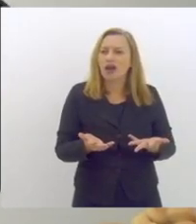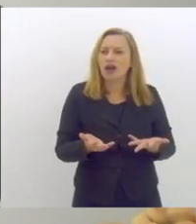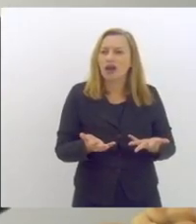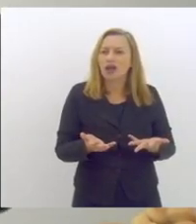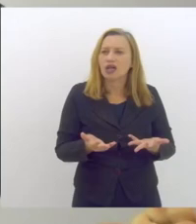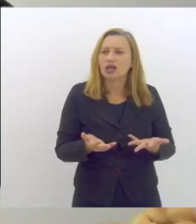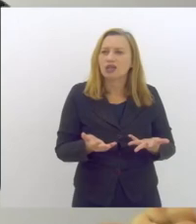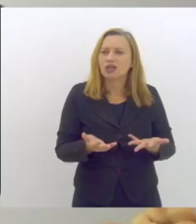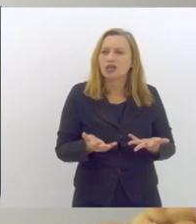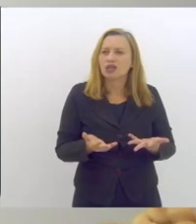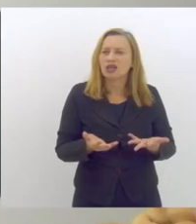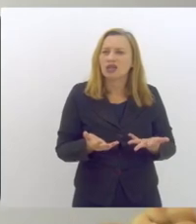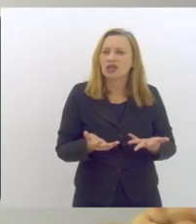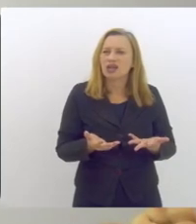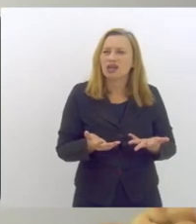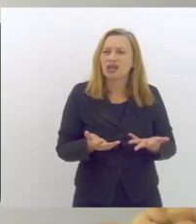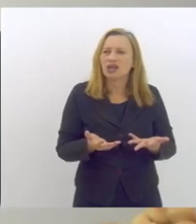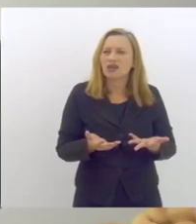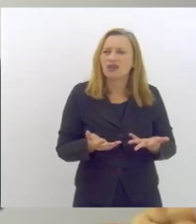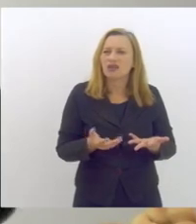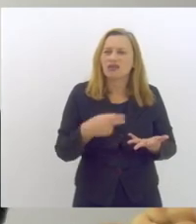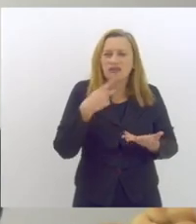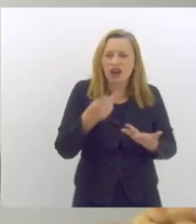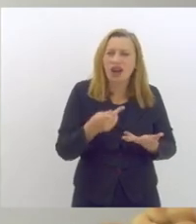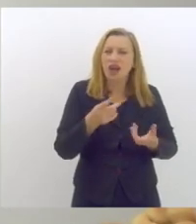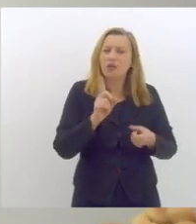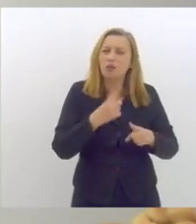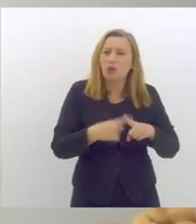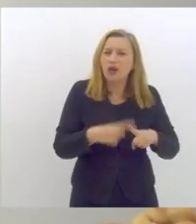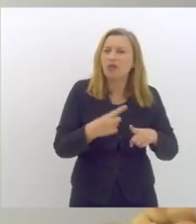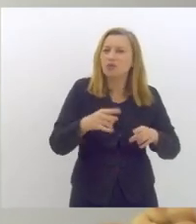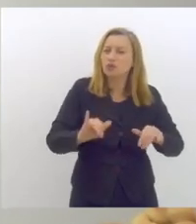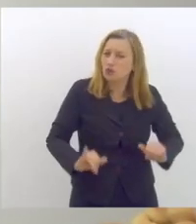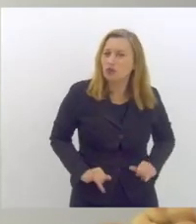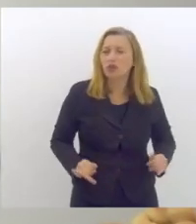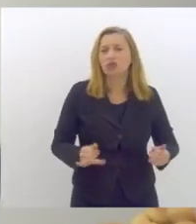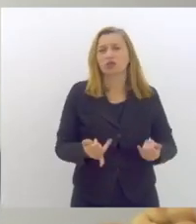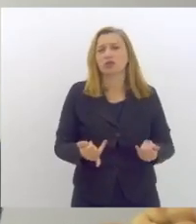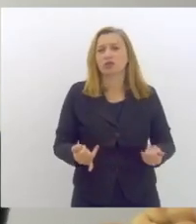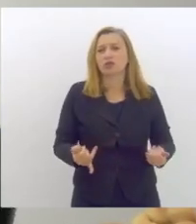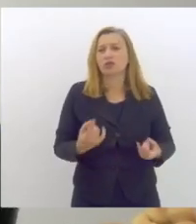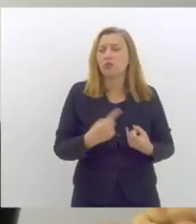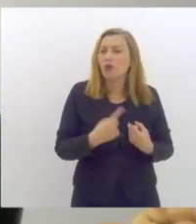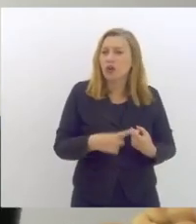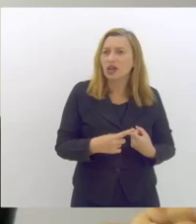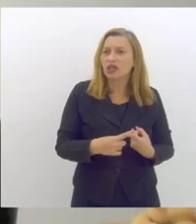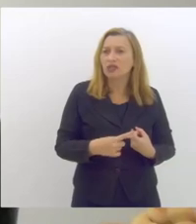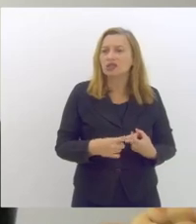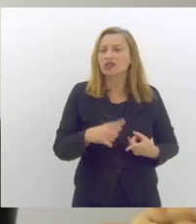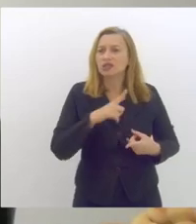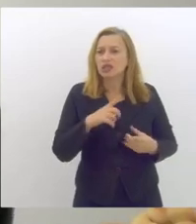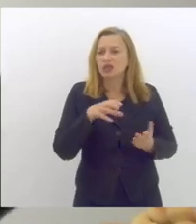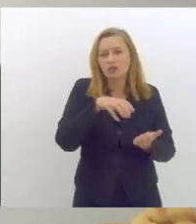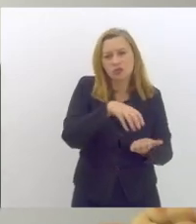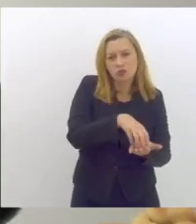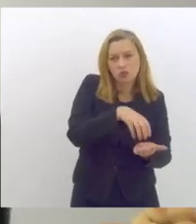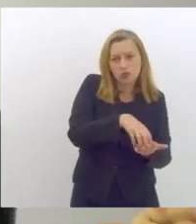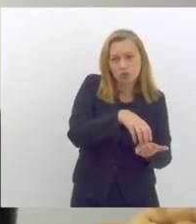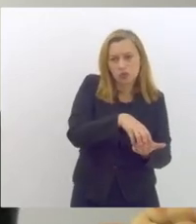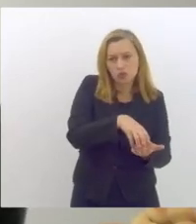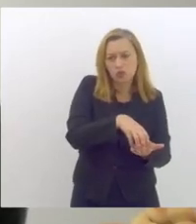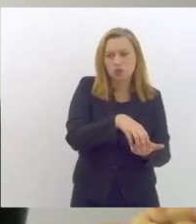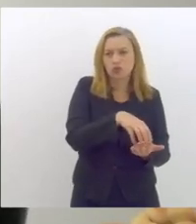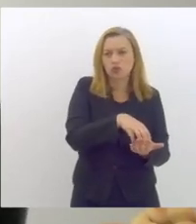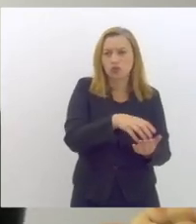esse aperto essa é que é um sofrimento porque se você tem uma unidade que tem que ter